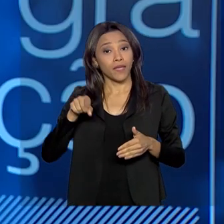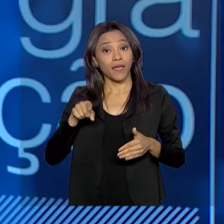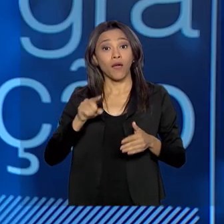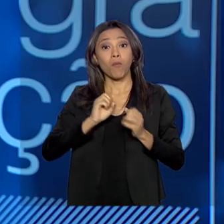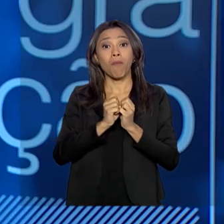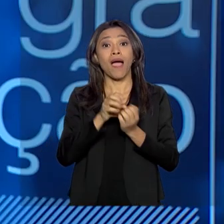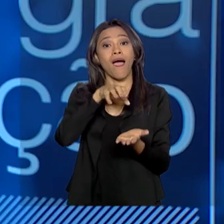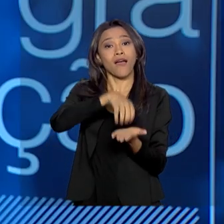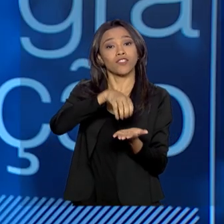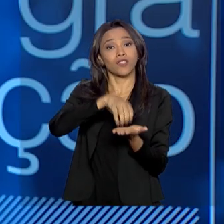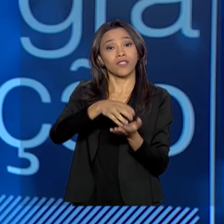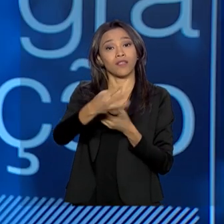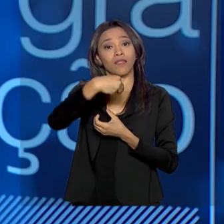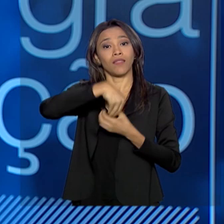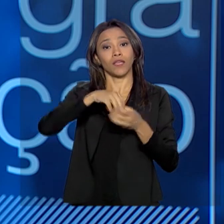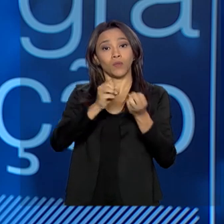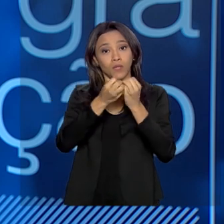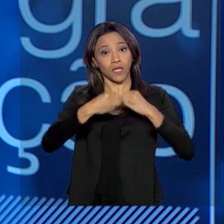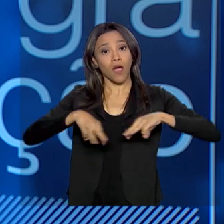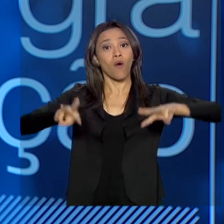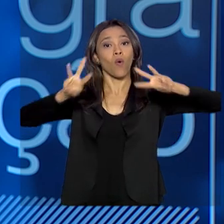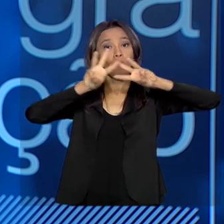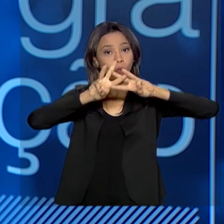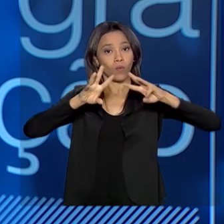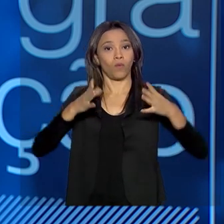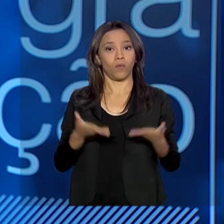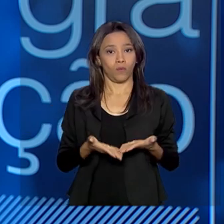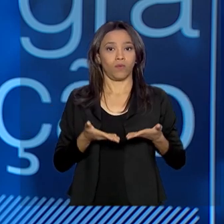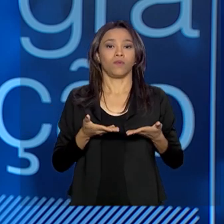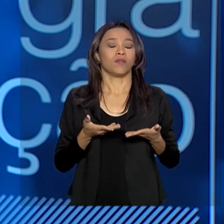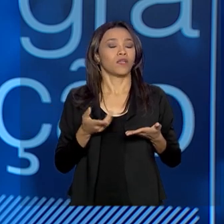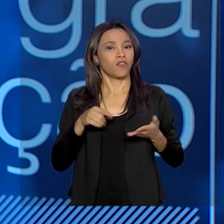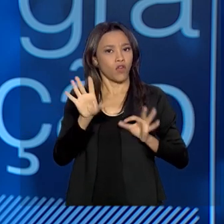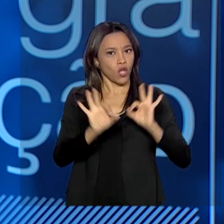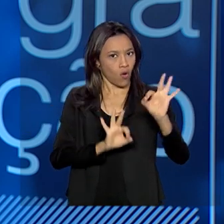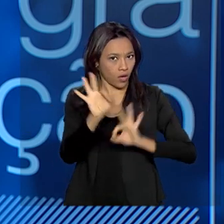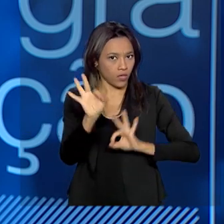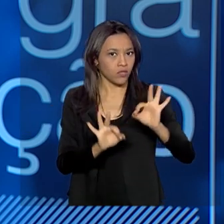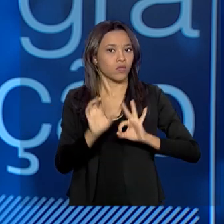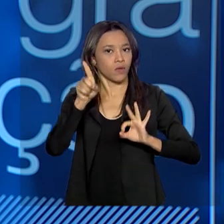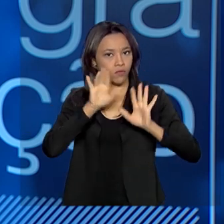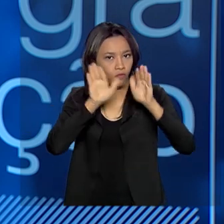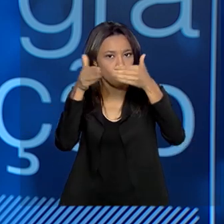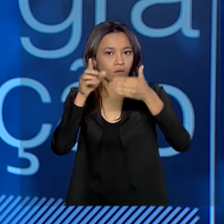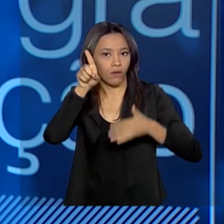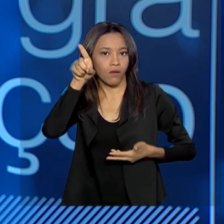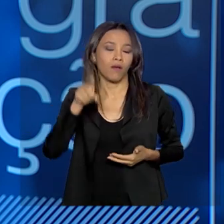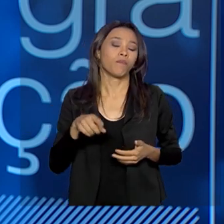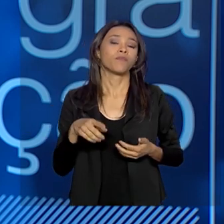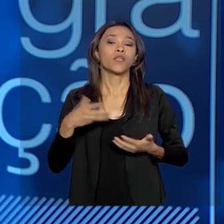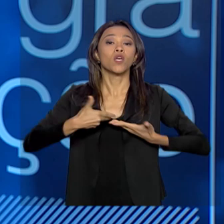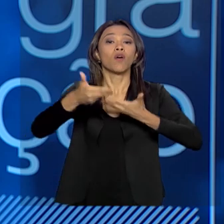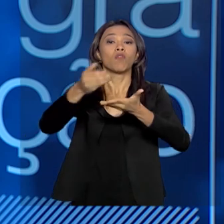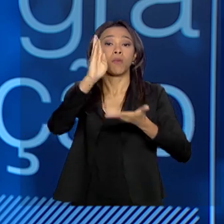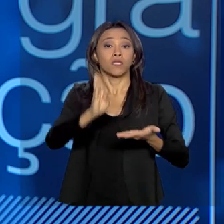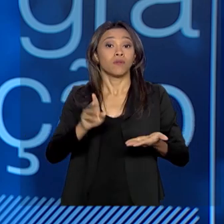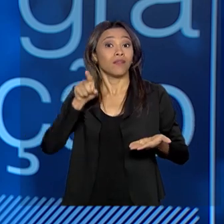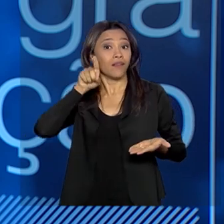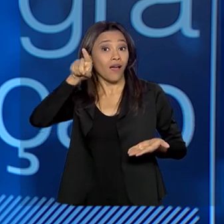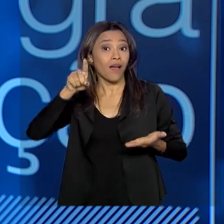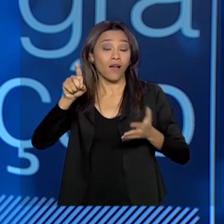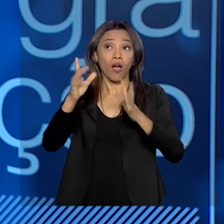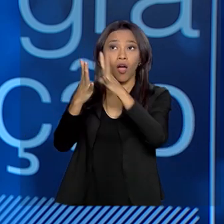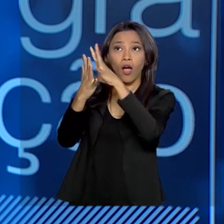para Refugiados, inclusive com o interesse em que se reproduz esse trabalho